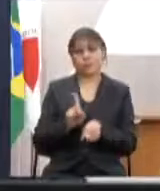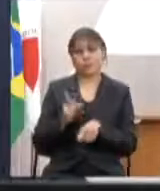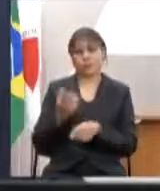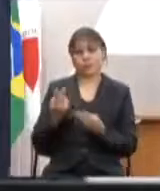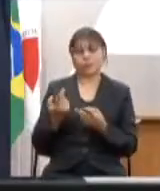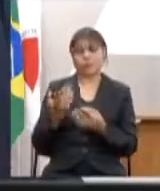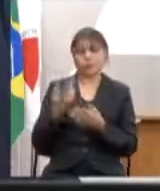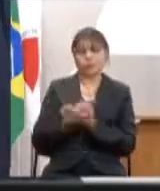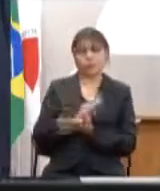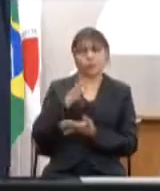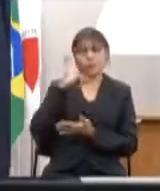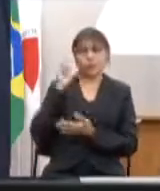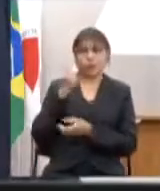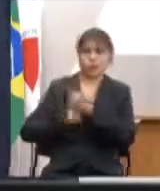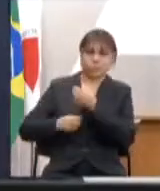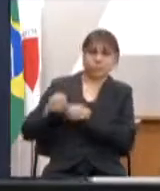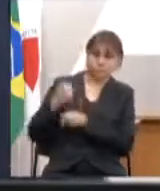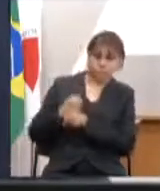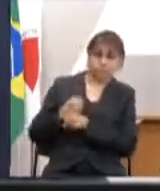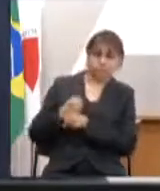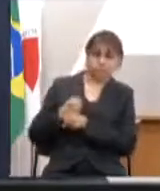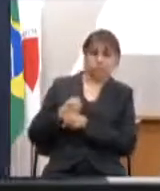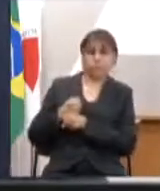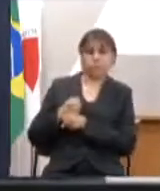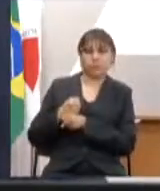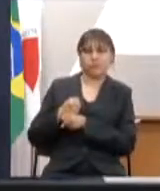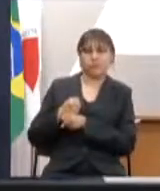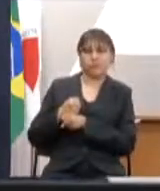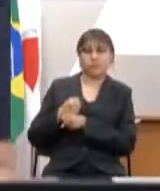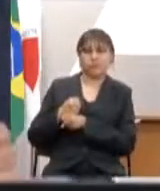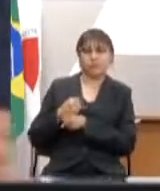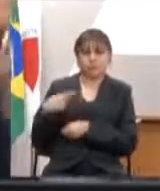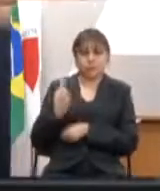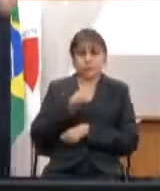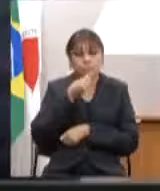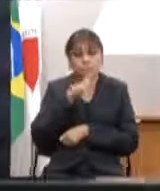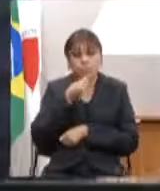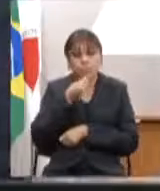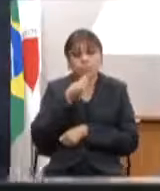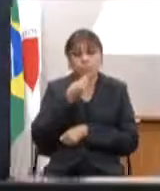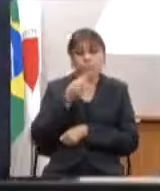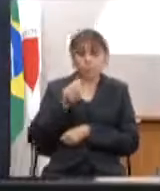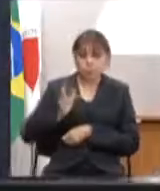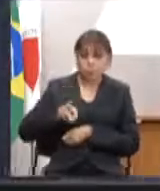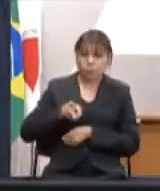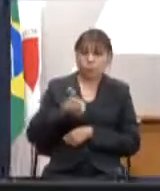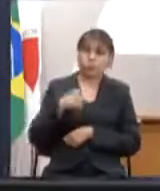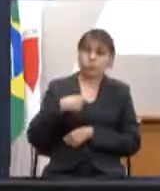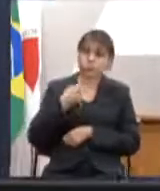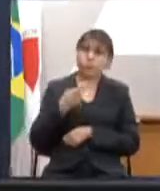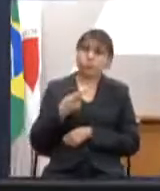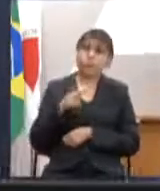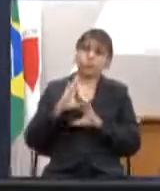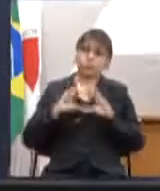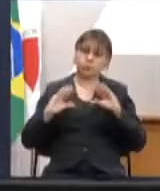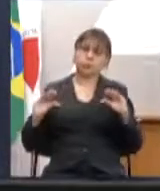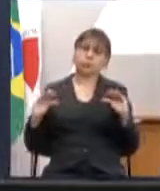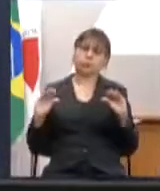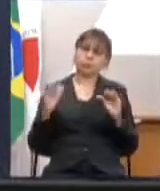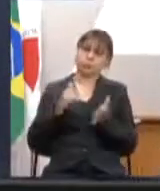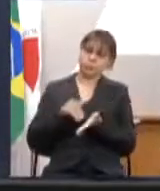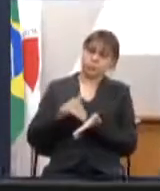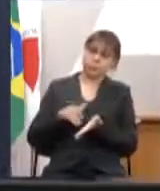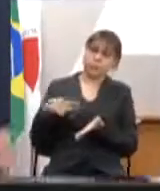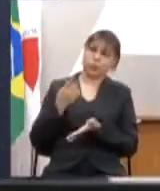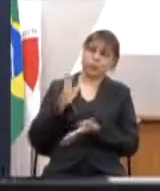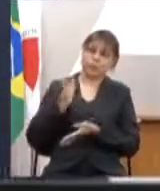me parece o ano passado e que a gente possa avançar com isso eu falo isso com muita tranquilidade secretário